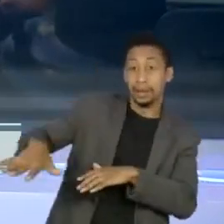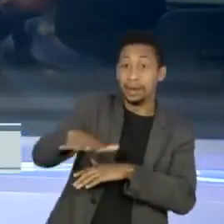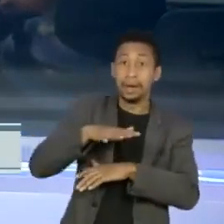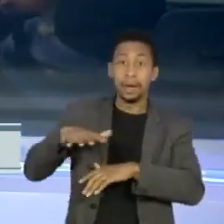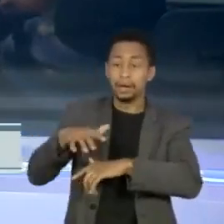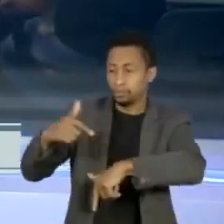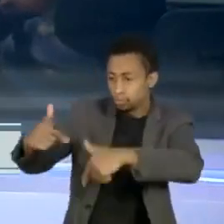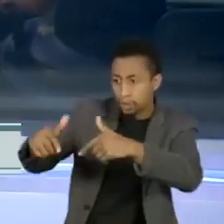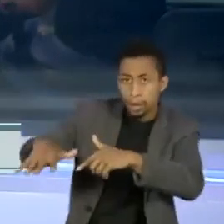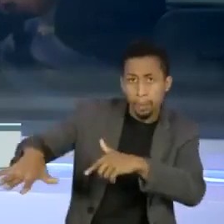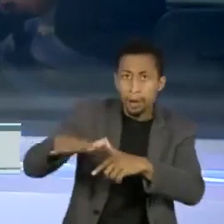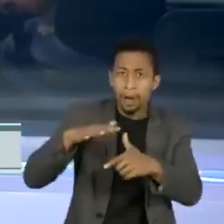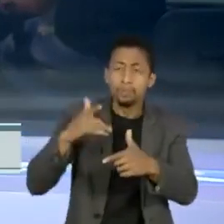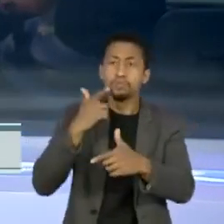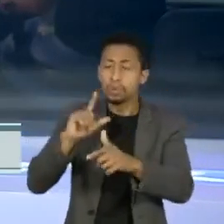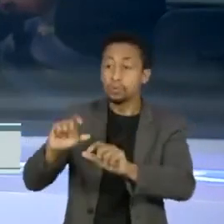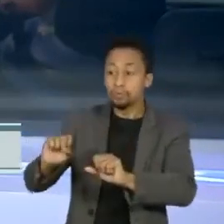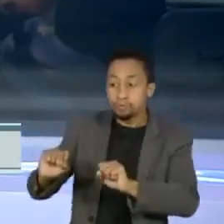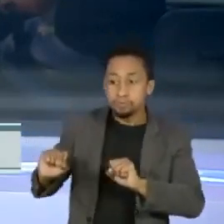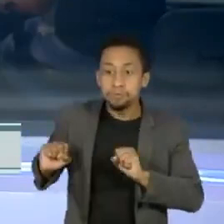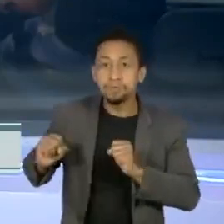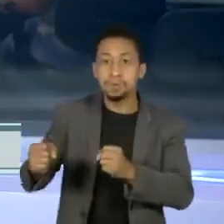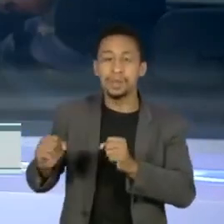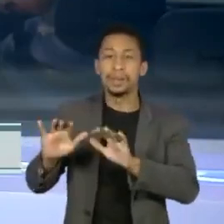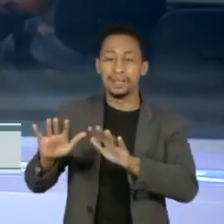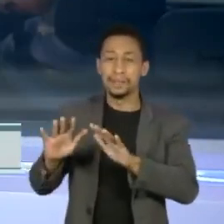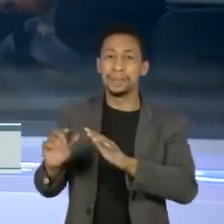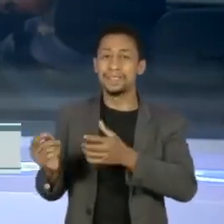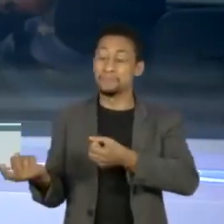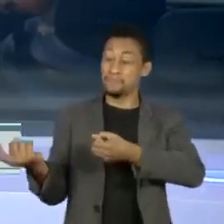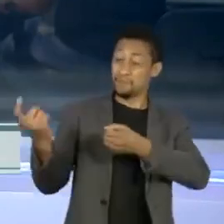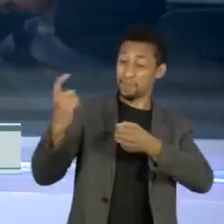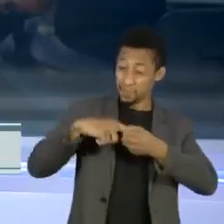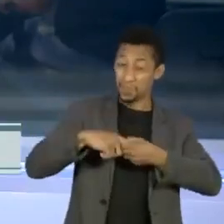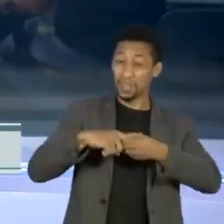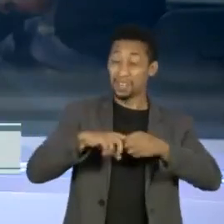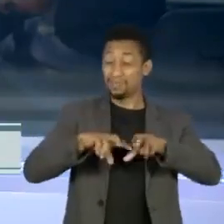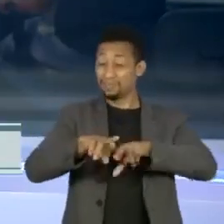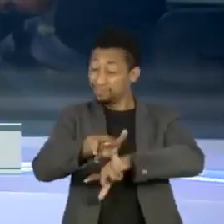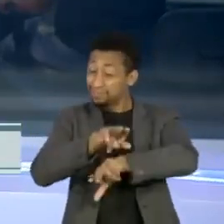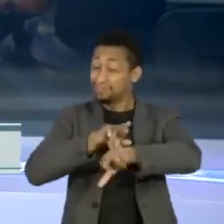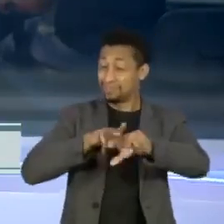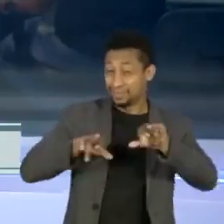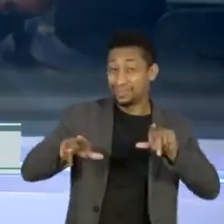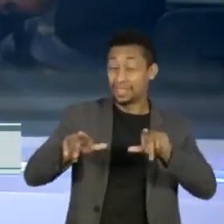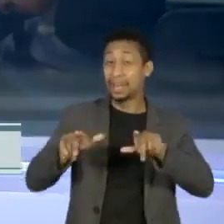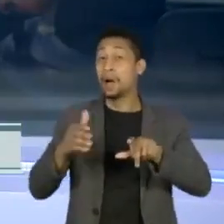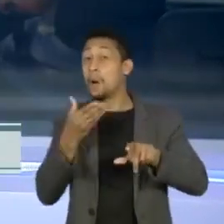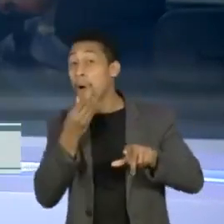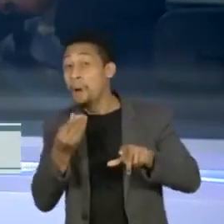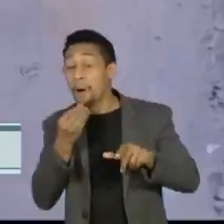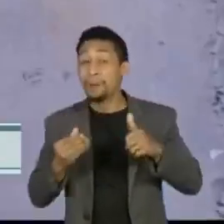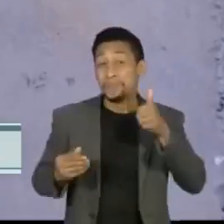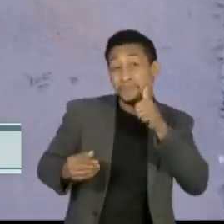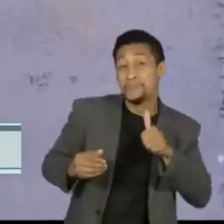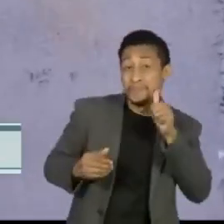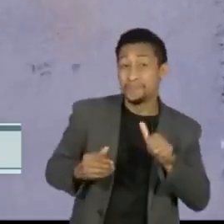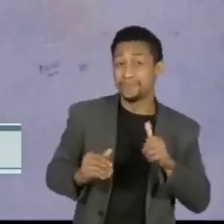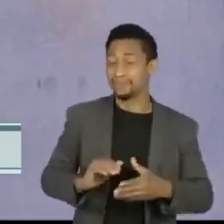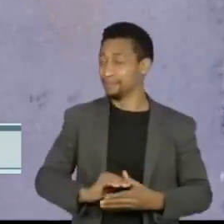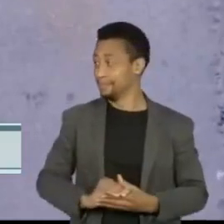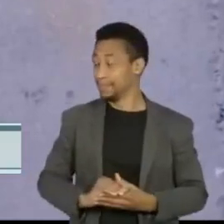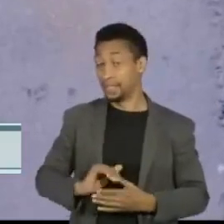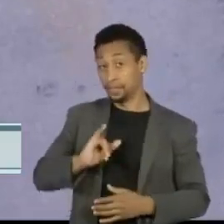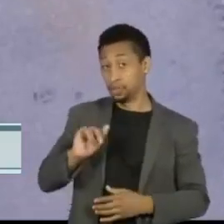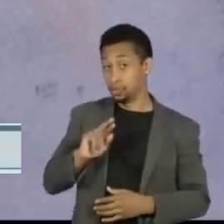reação no segundo semestre do ano passado. Mas a retomada teve ritmos diferentes para homens e para mulheres. A